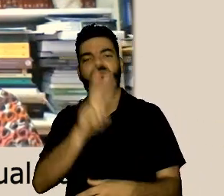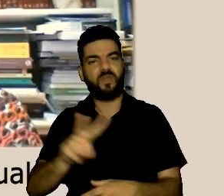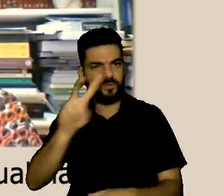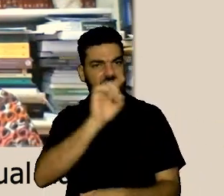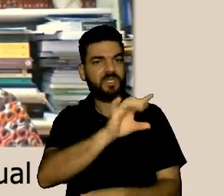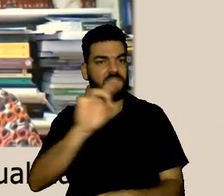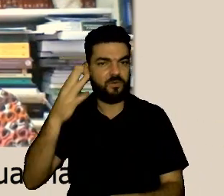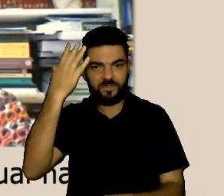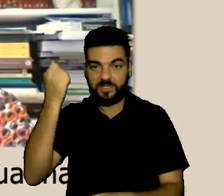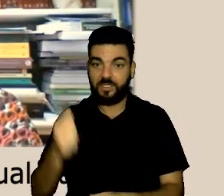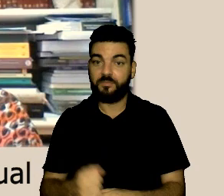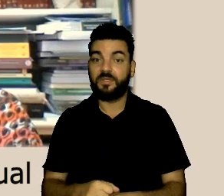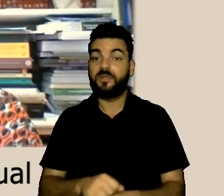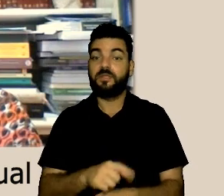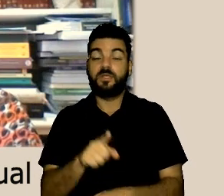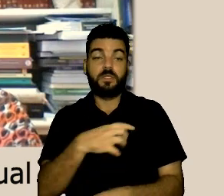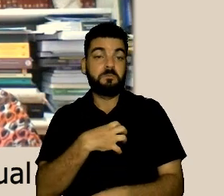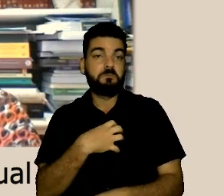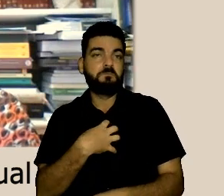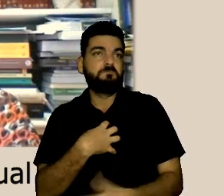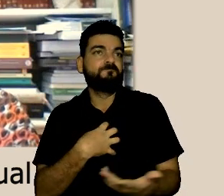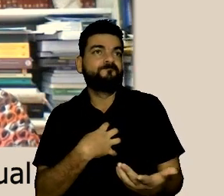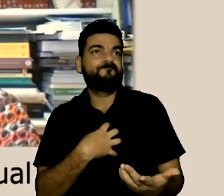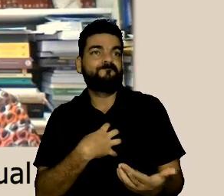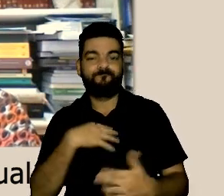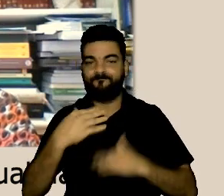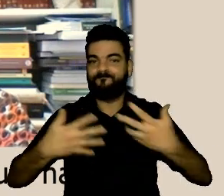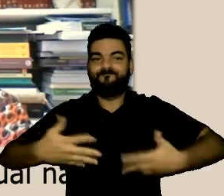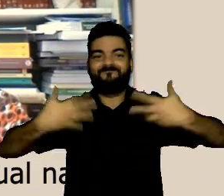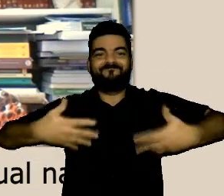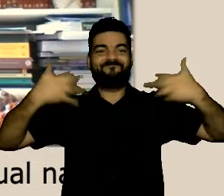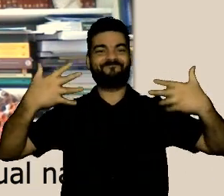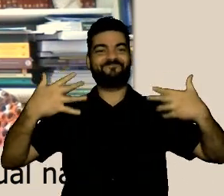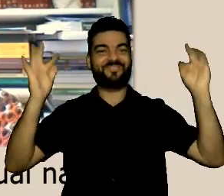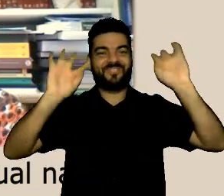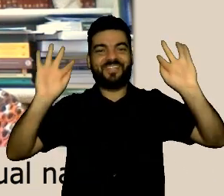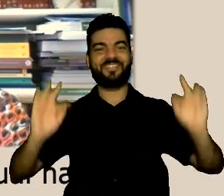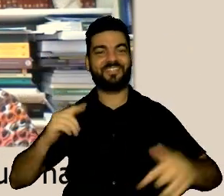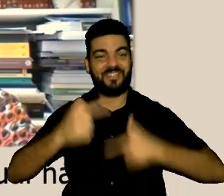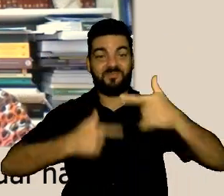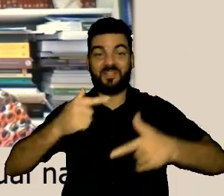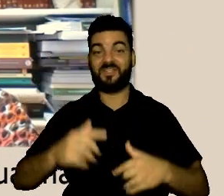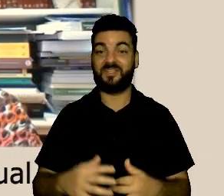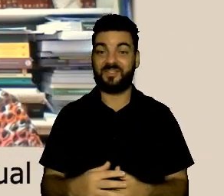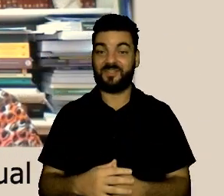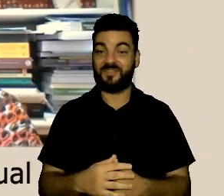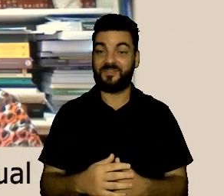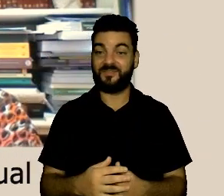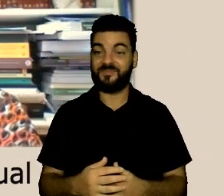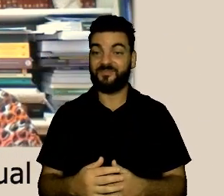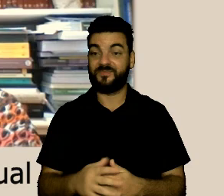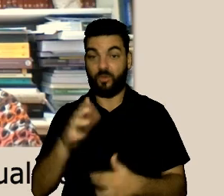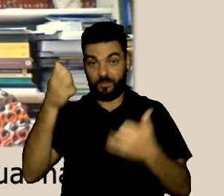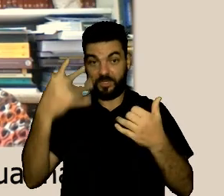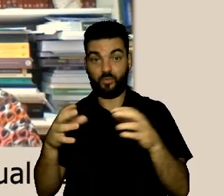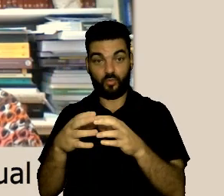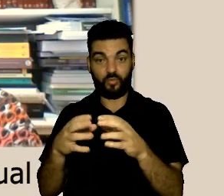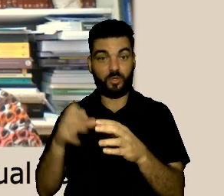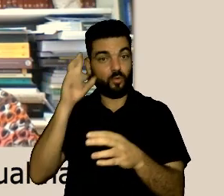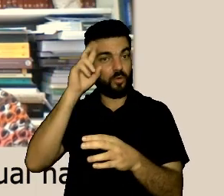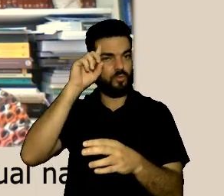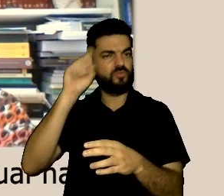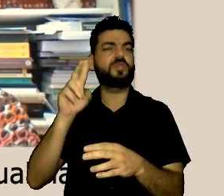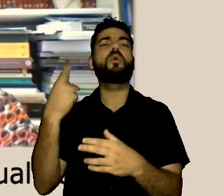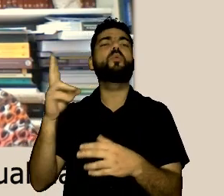empoderar essas pessoas a própria instituição reconhece o valor delas e elas realmente se sentem estimuladas